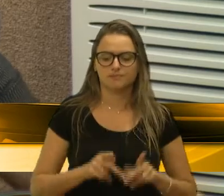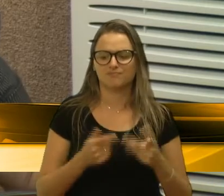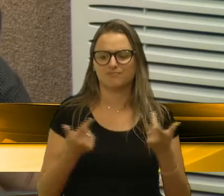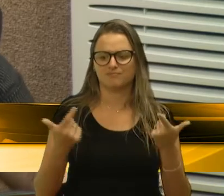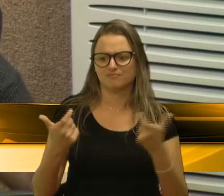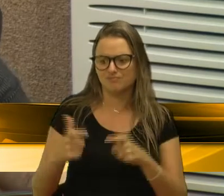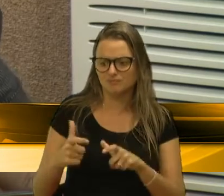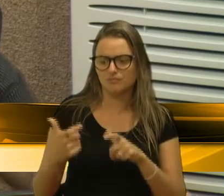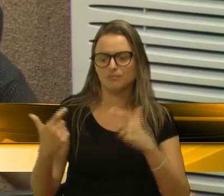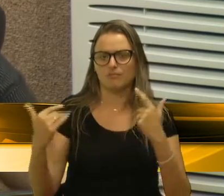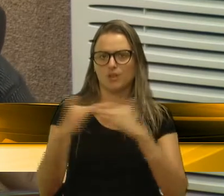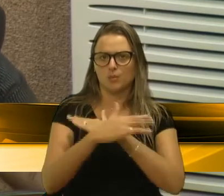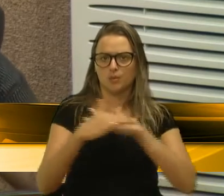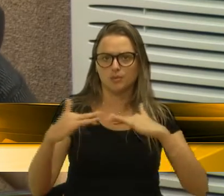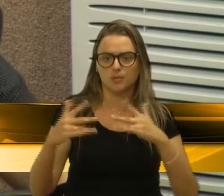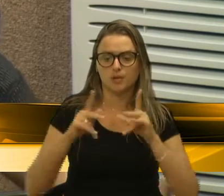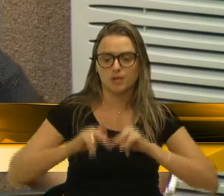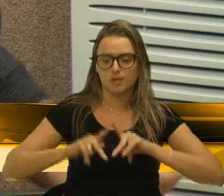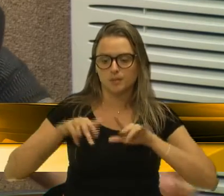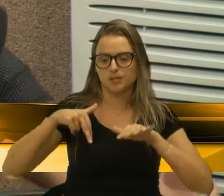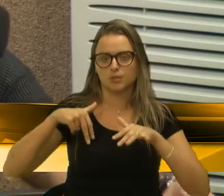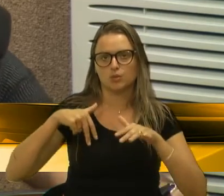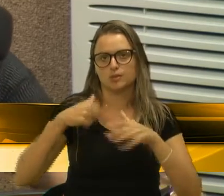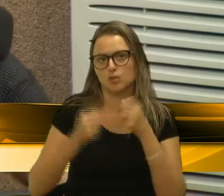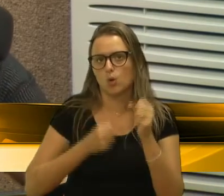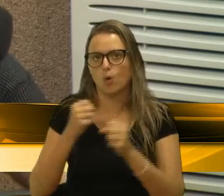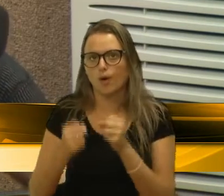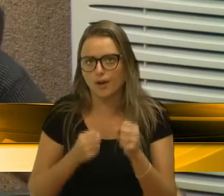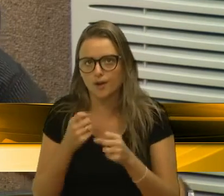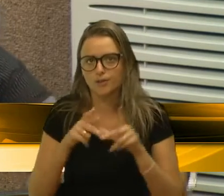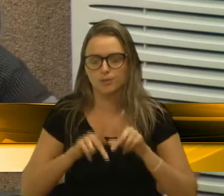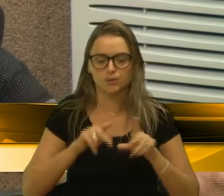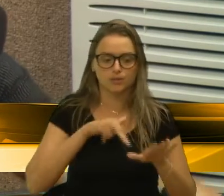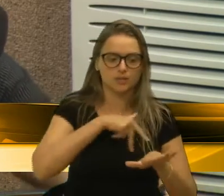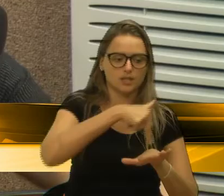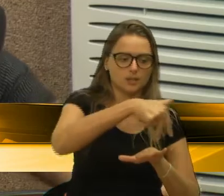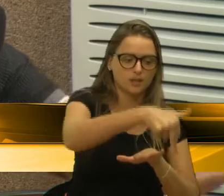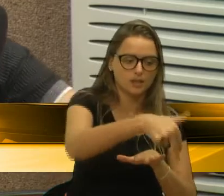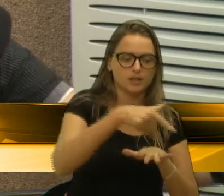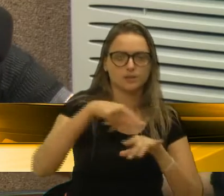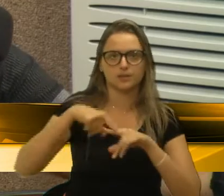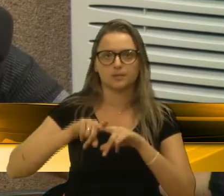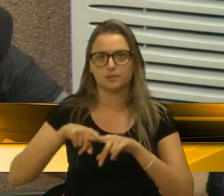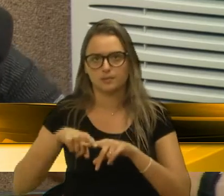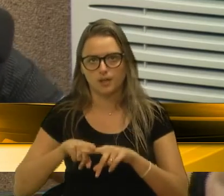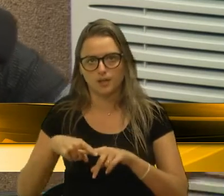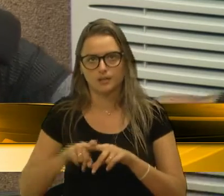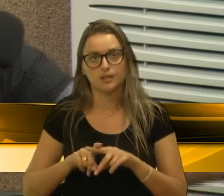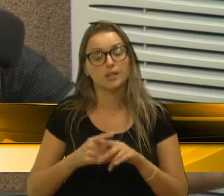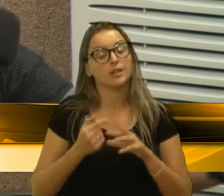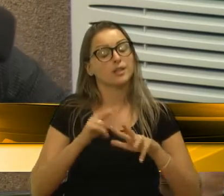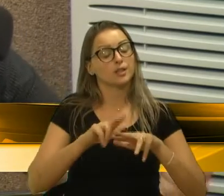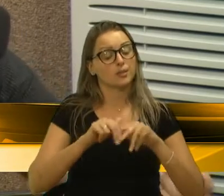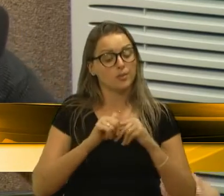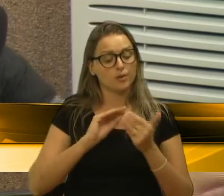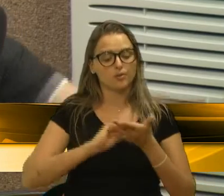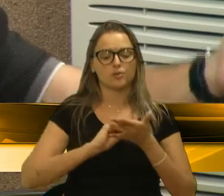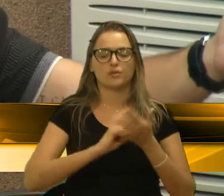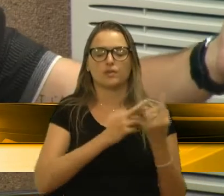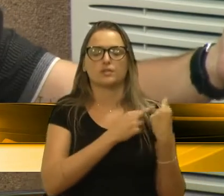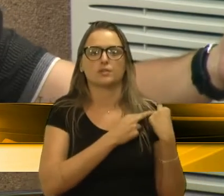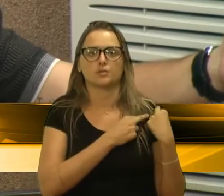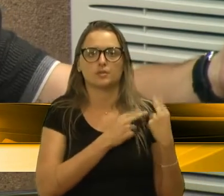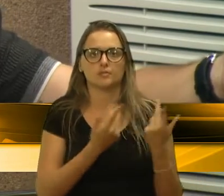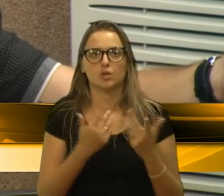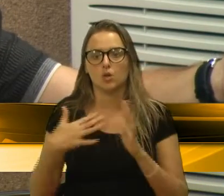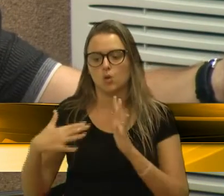movimentados, de pessoas caminhando, pessoas nas calçadas ou em parques, e que pode, por um simples ato, acabar invadindo aquele